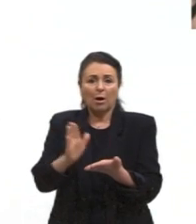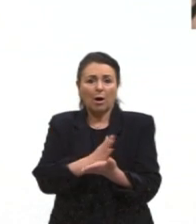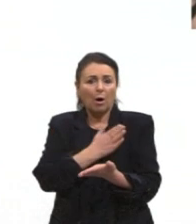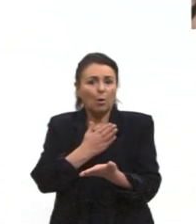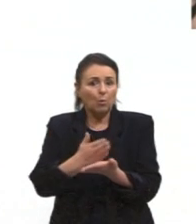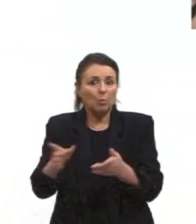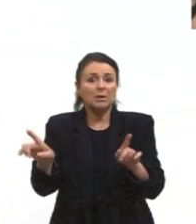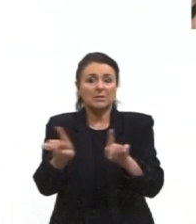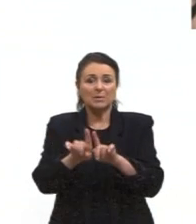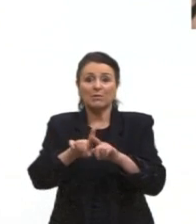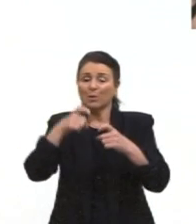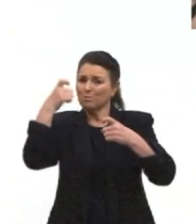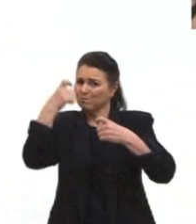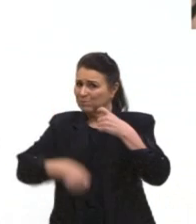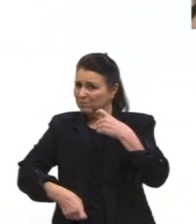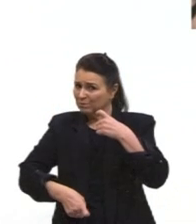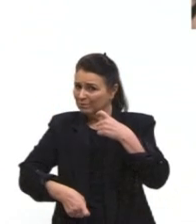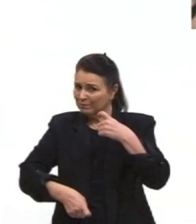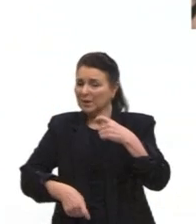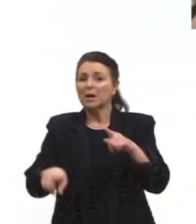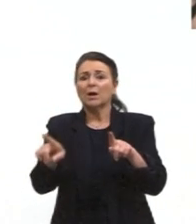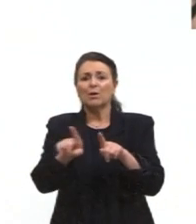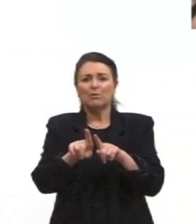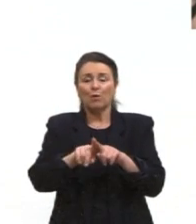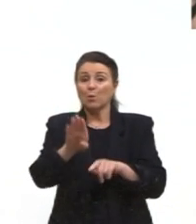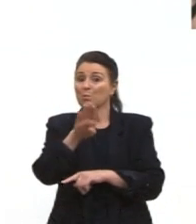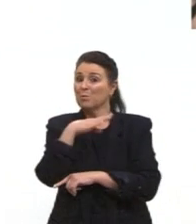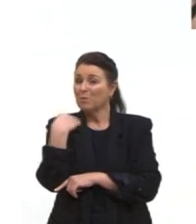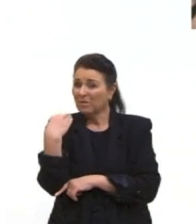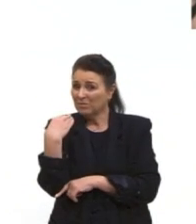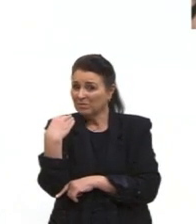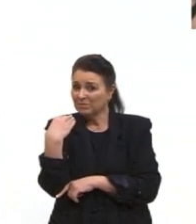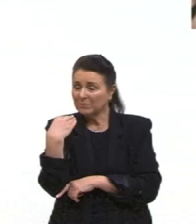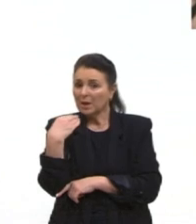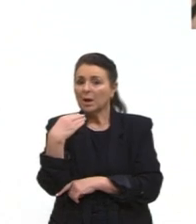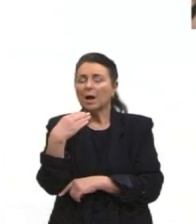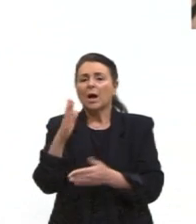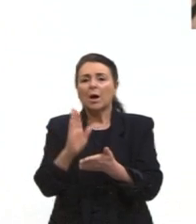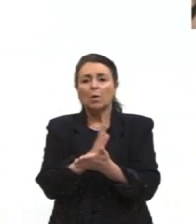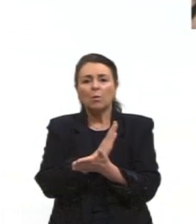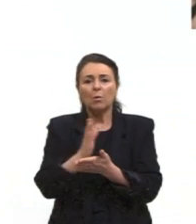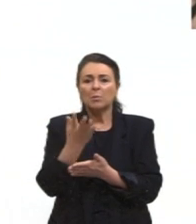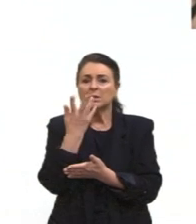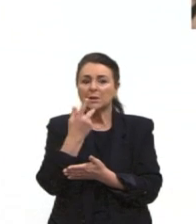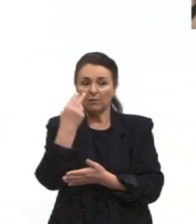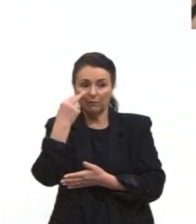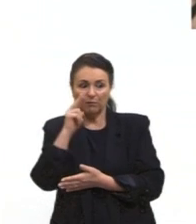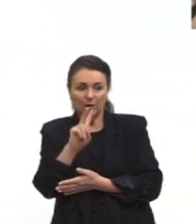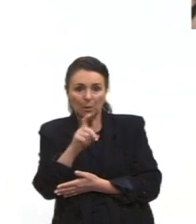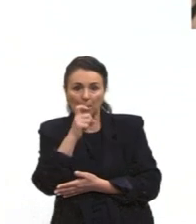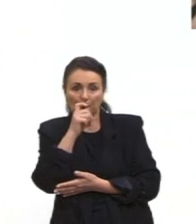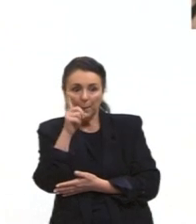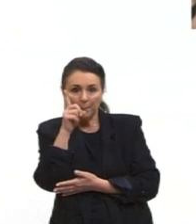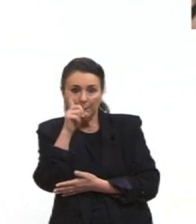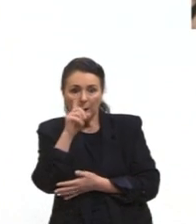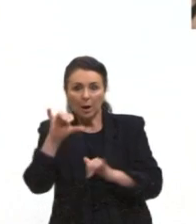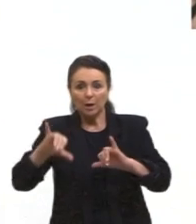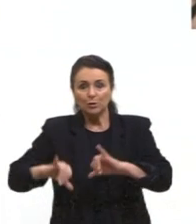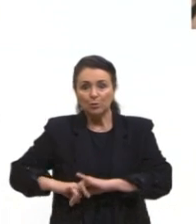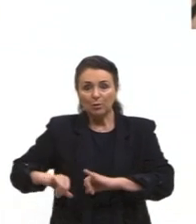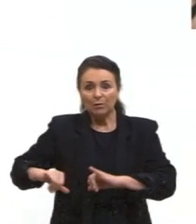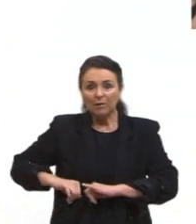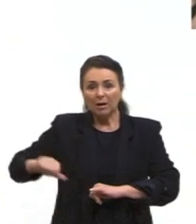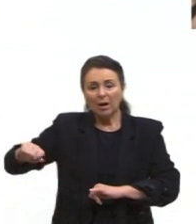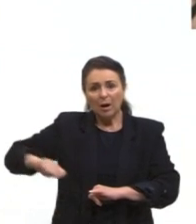abuso e assédio de diversos tipos, foram mortas, algumas crianças viram seus pais e suas mães serem torturados na sua